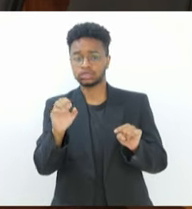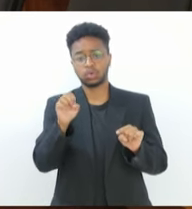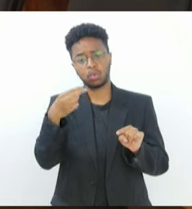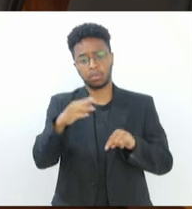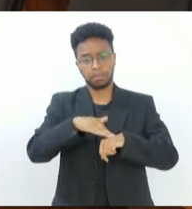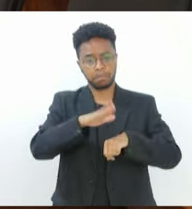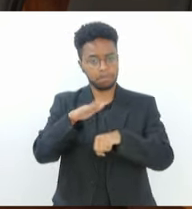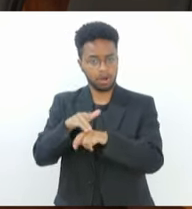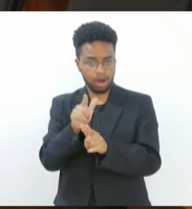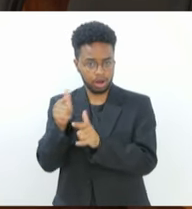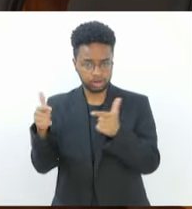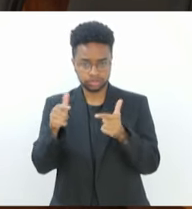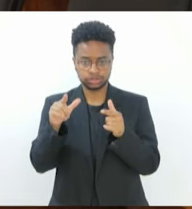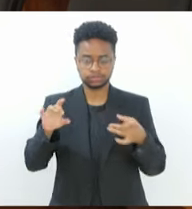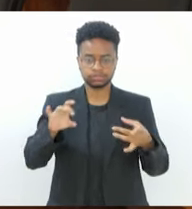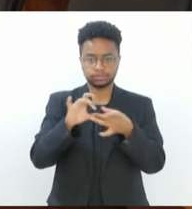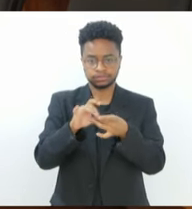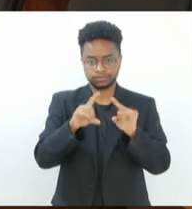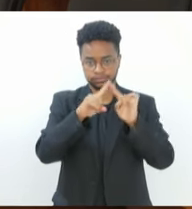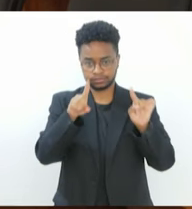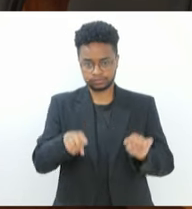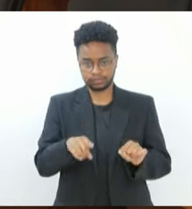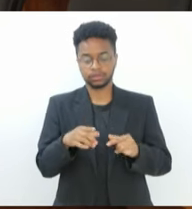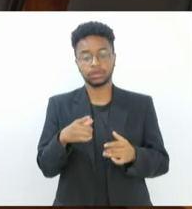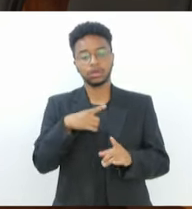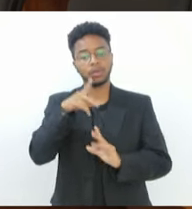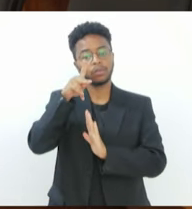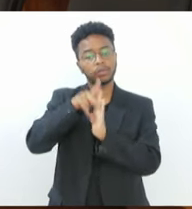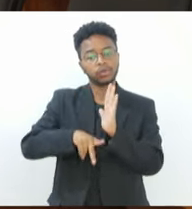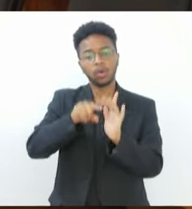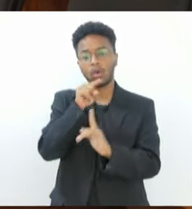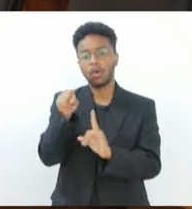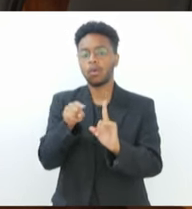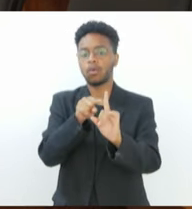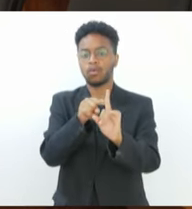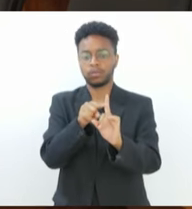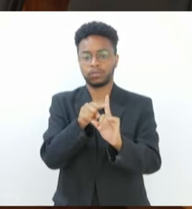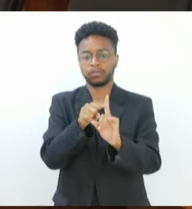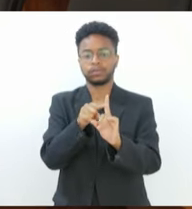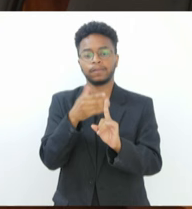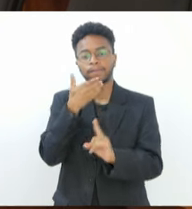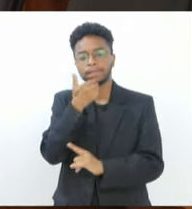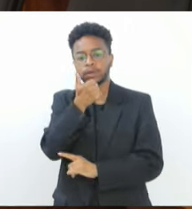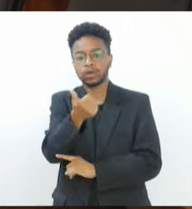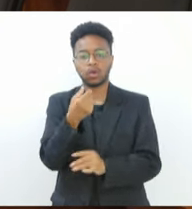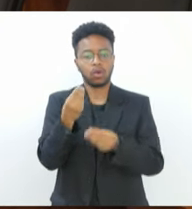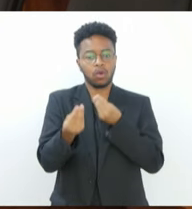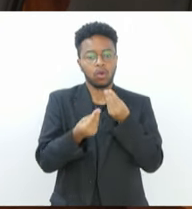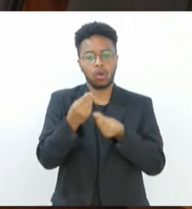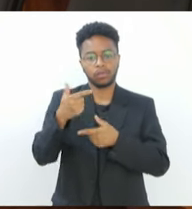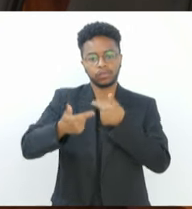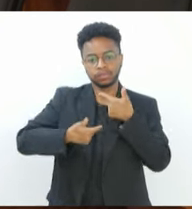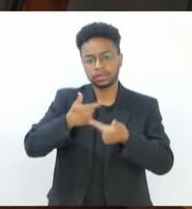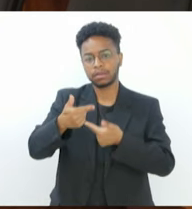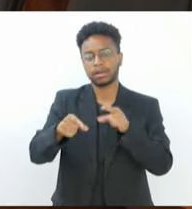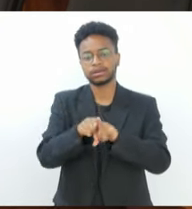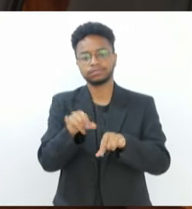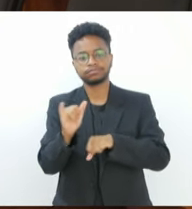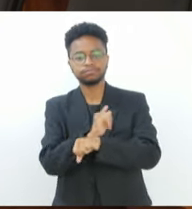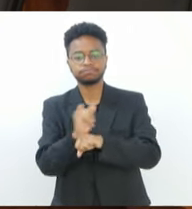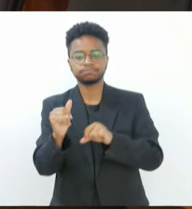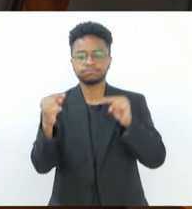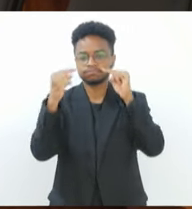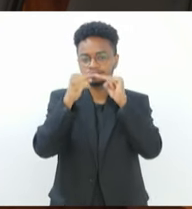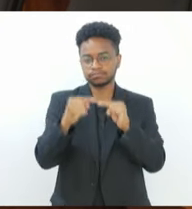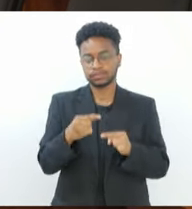funcionários nesse quadro. O projeto prevê aí, dentre alguns itens, as melhorias nas condições de trabalho, ferramentas adequadas